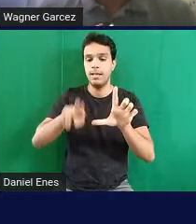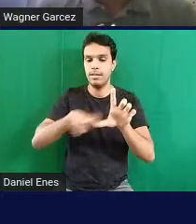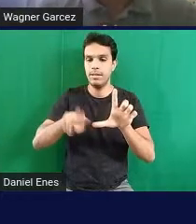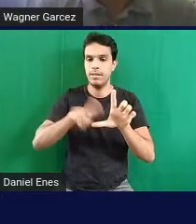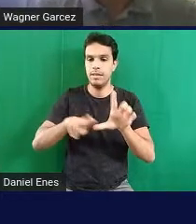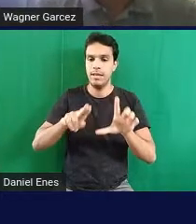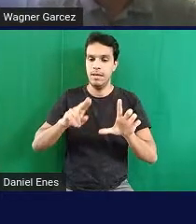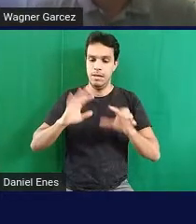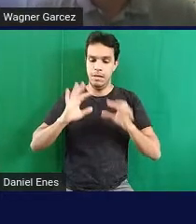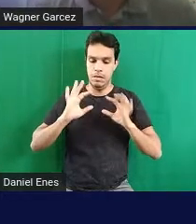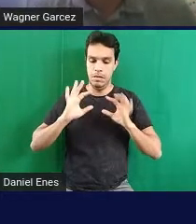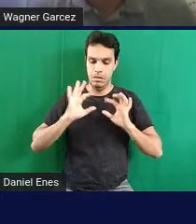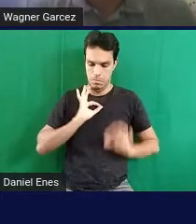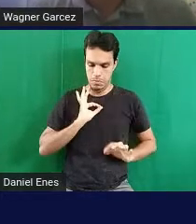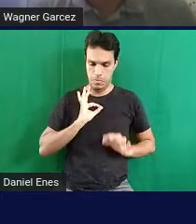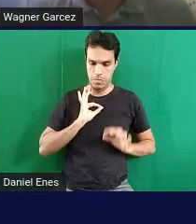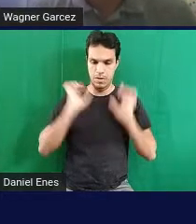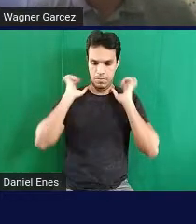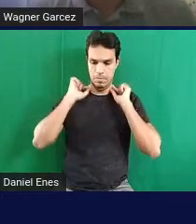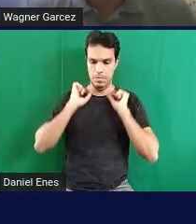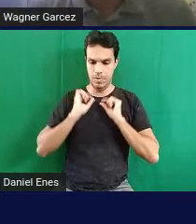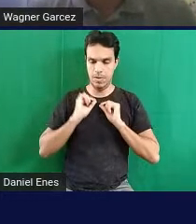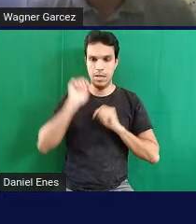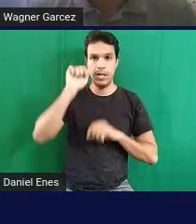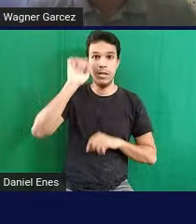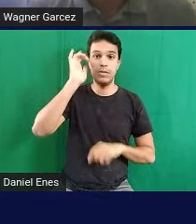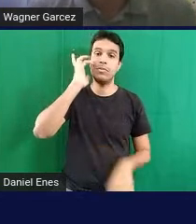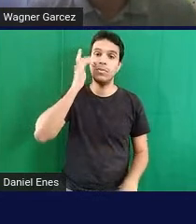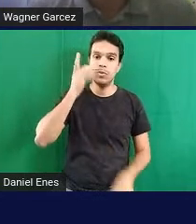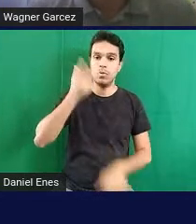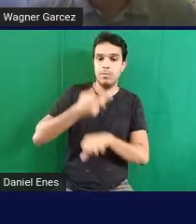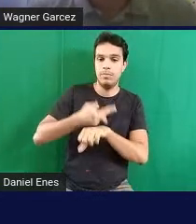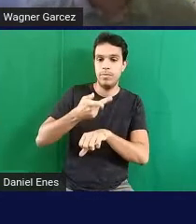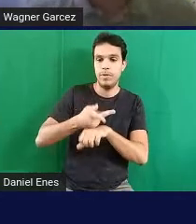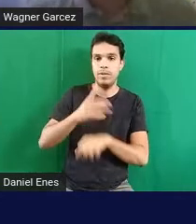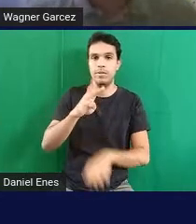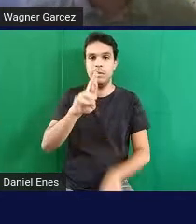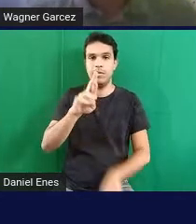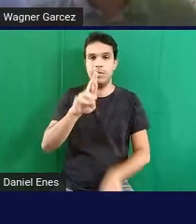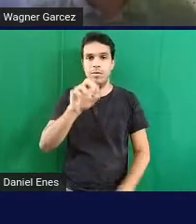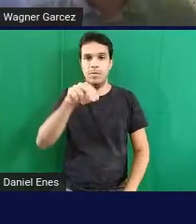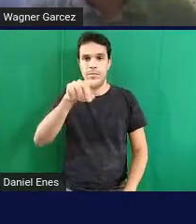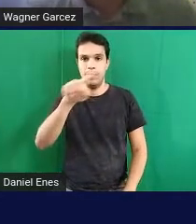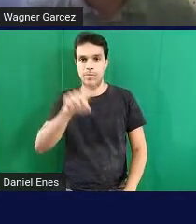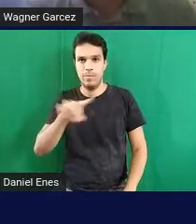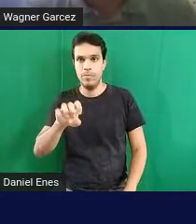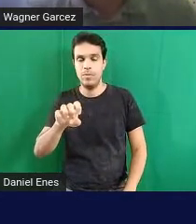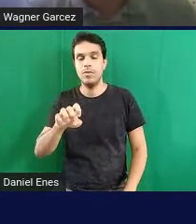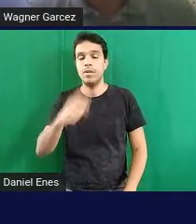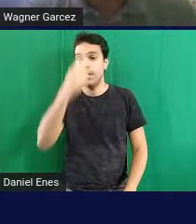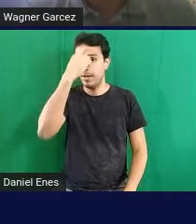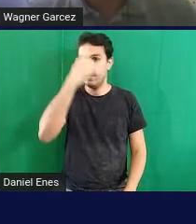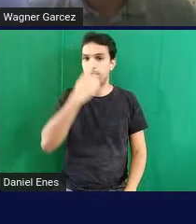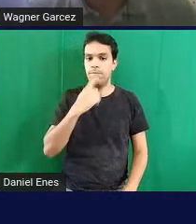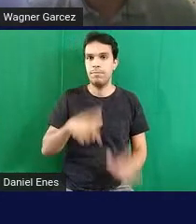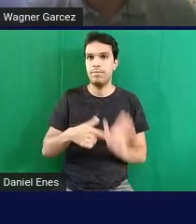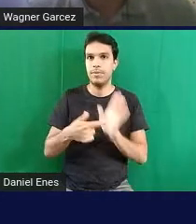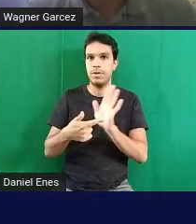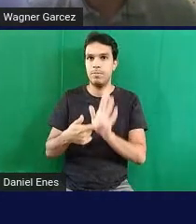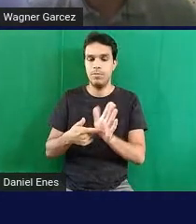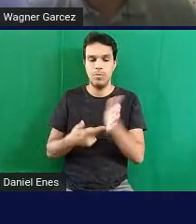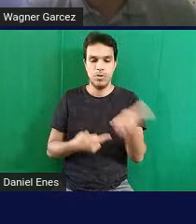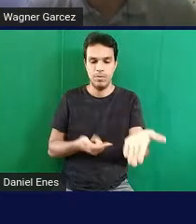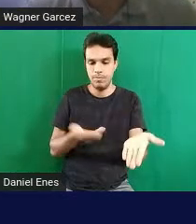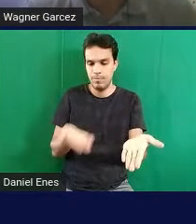de ouro e de bronze e imagem. A foto mostra três mãos, cada uma segurando uma medalha com